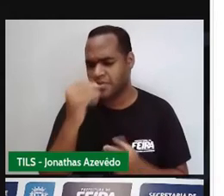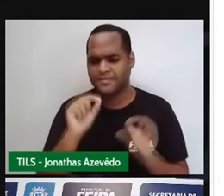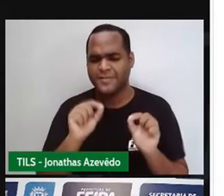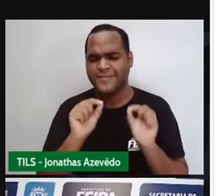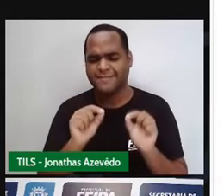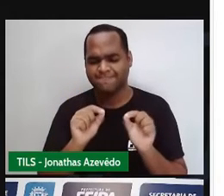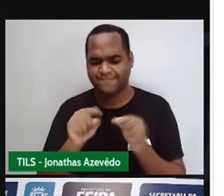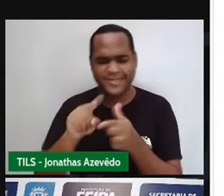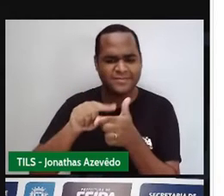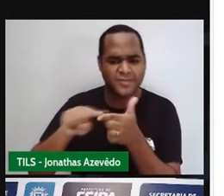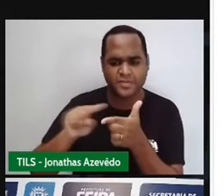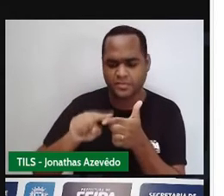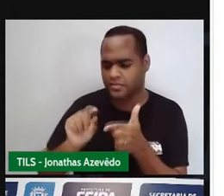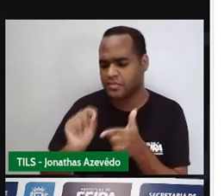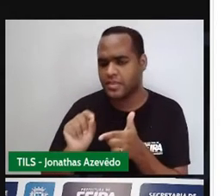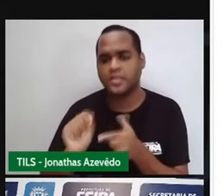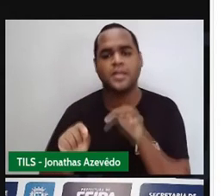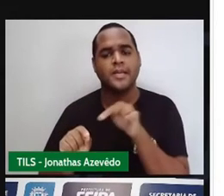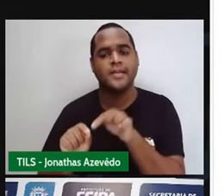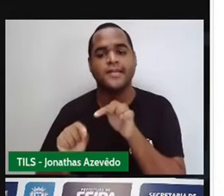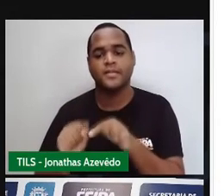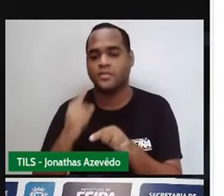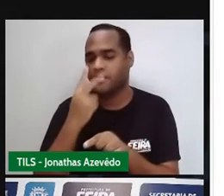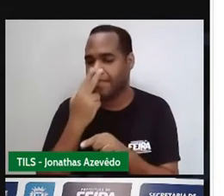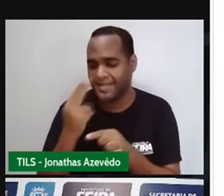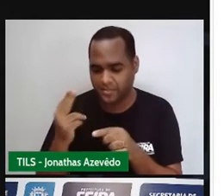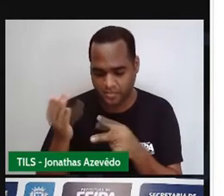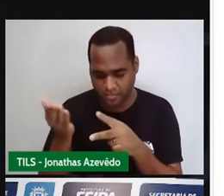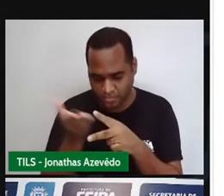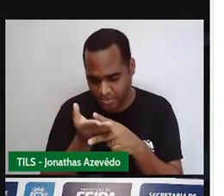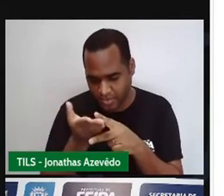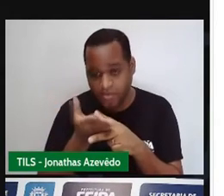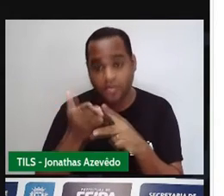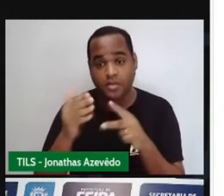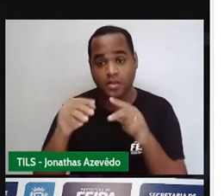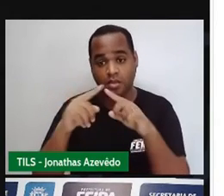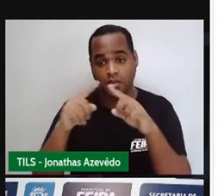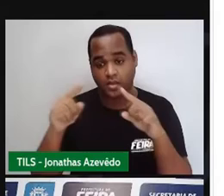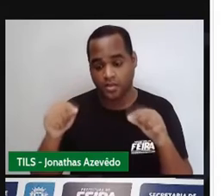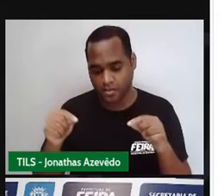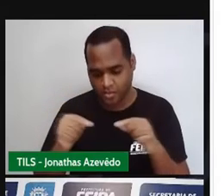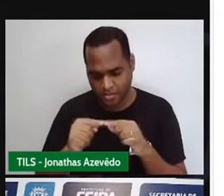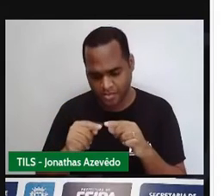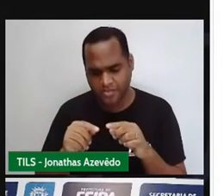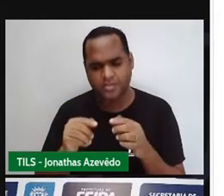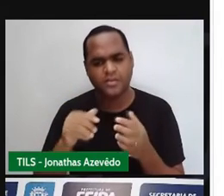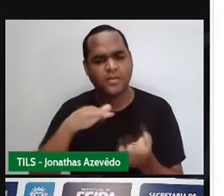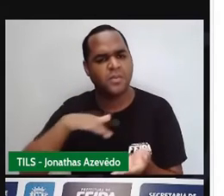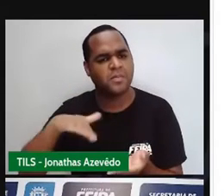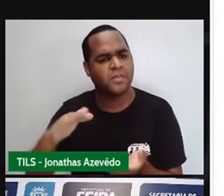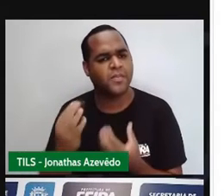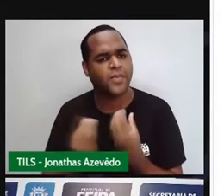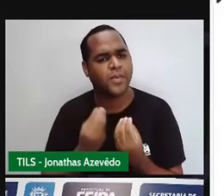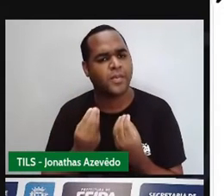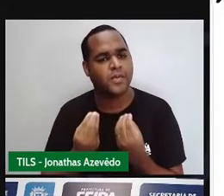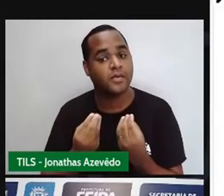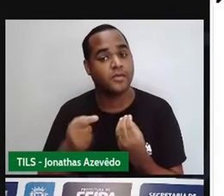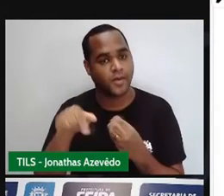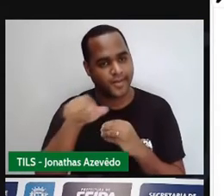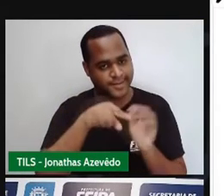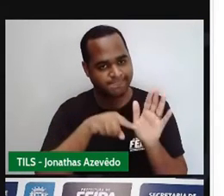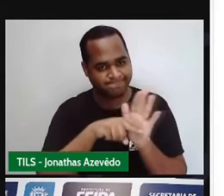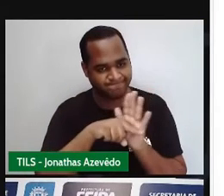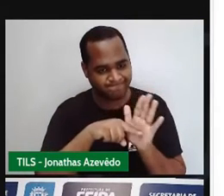do triângulo aí seja metade da área de um retângulo, é isso que a gente vai investigar agora,